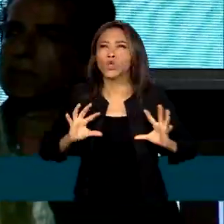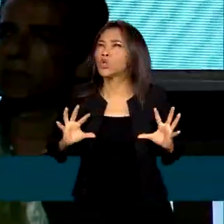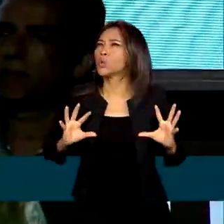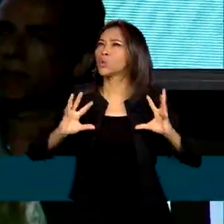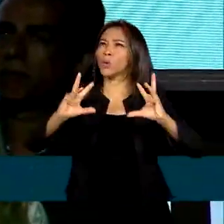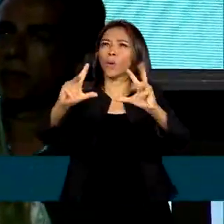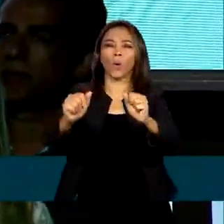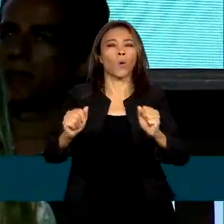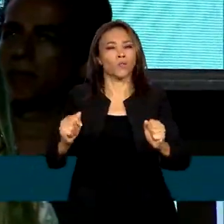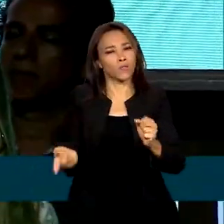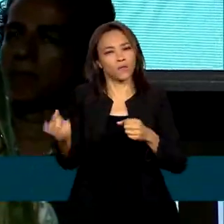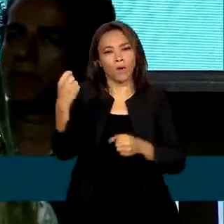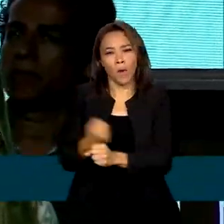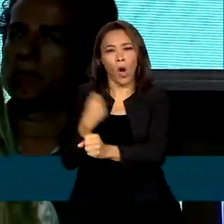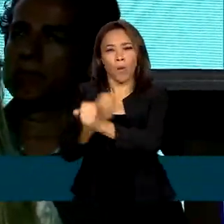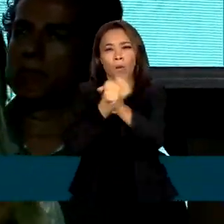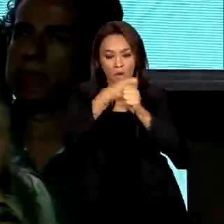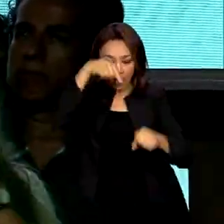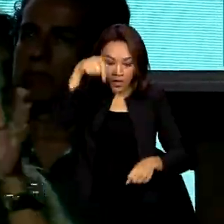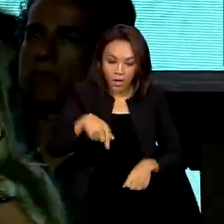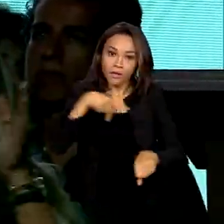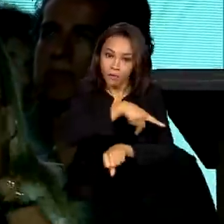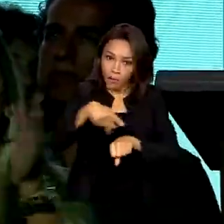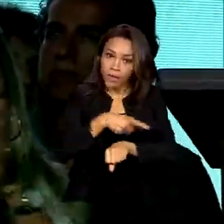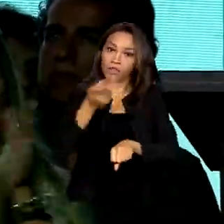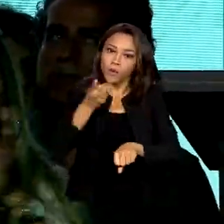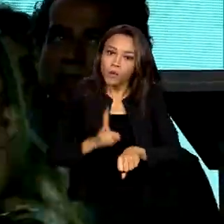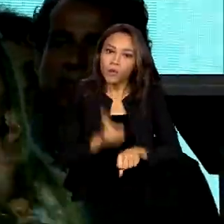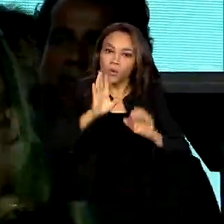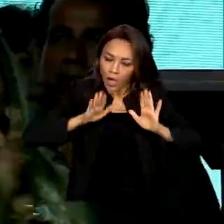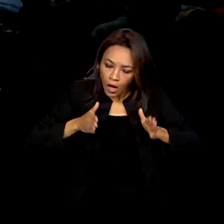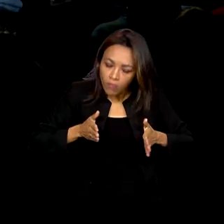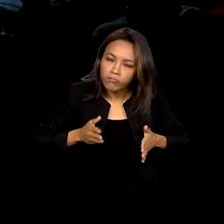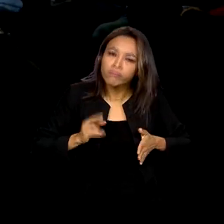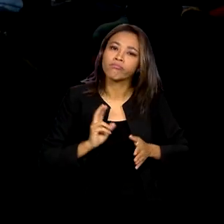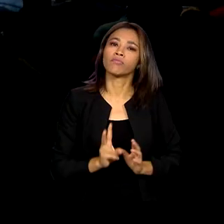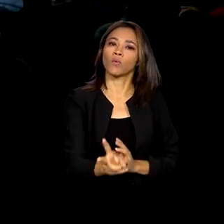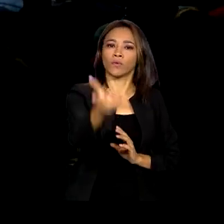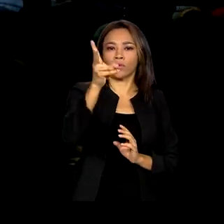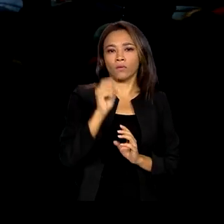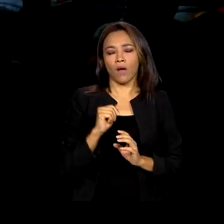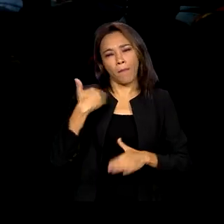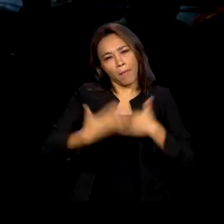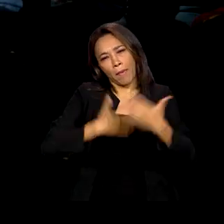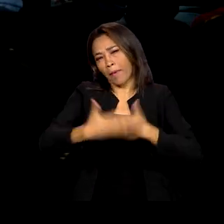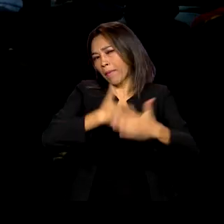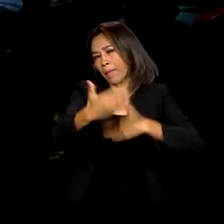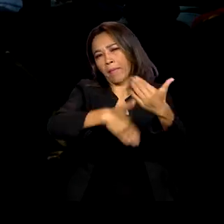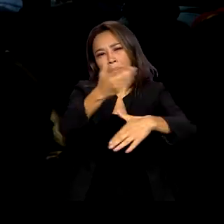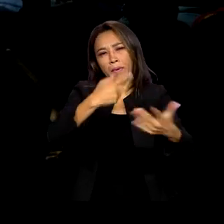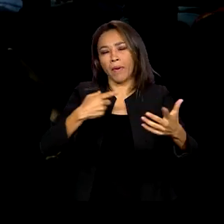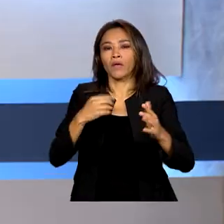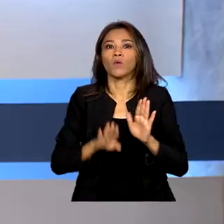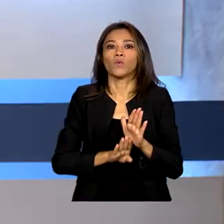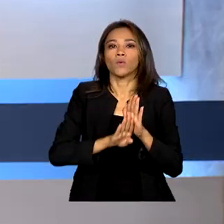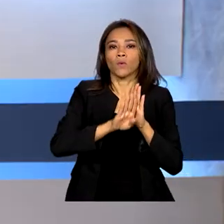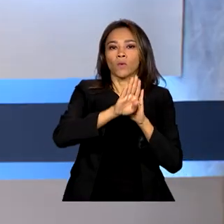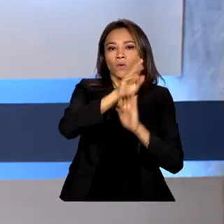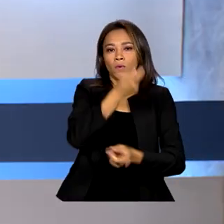para que esse país volte a caminhar, a rodar, a girar e a produzir crescimento econômico nesse país.